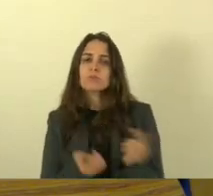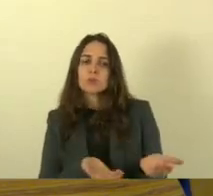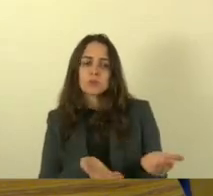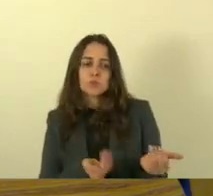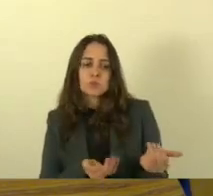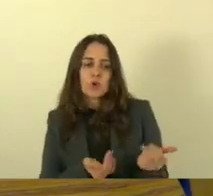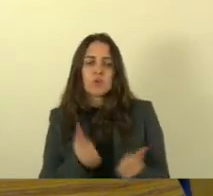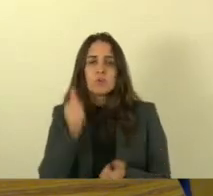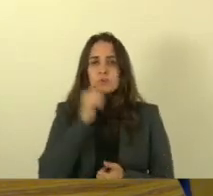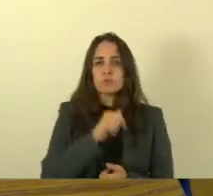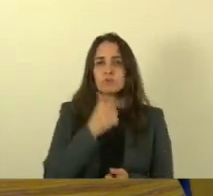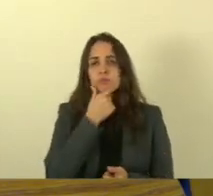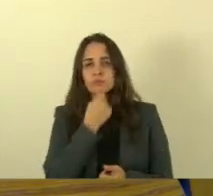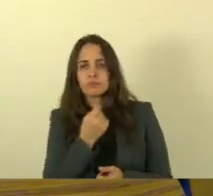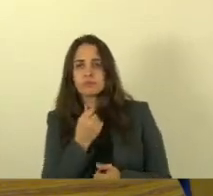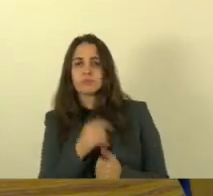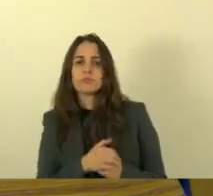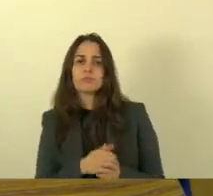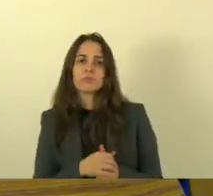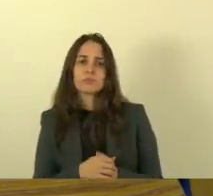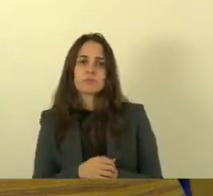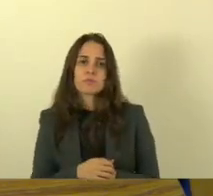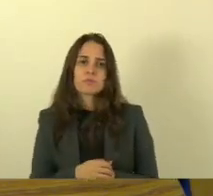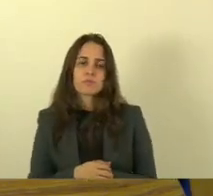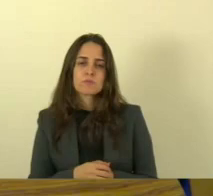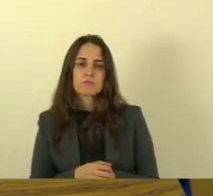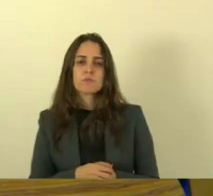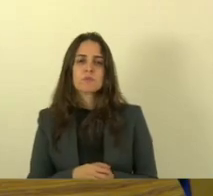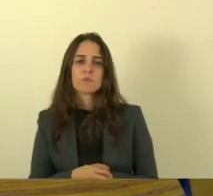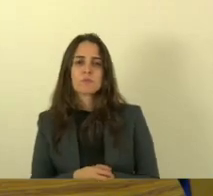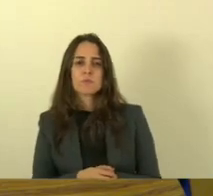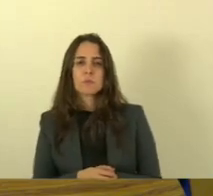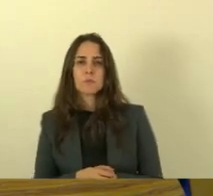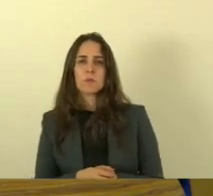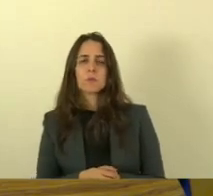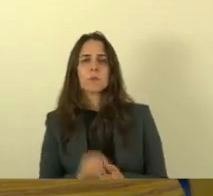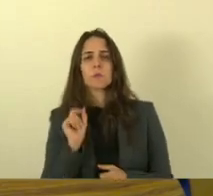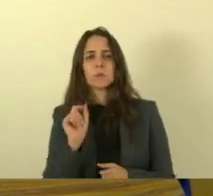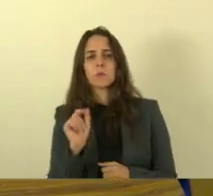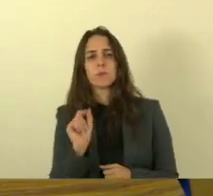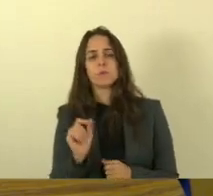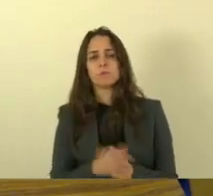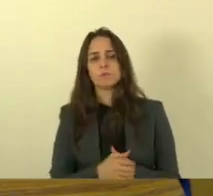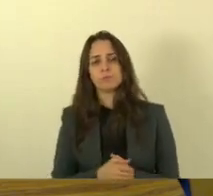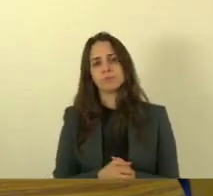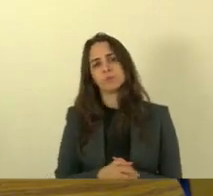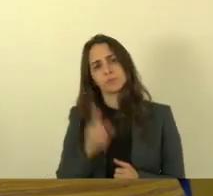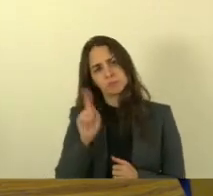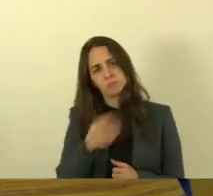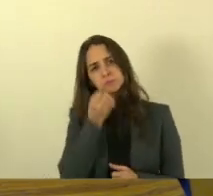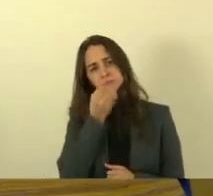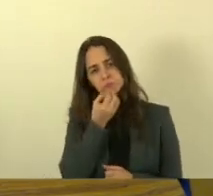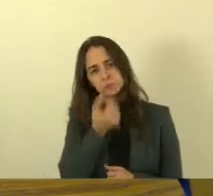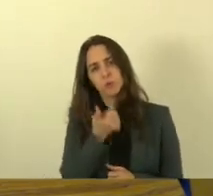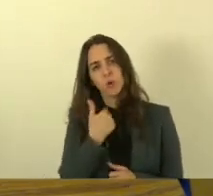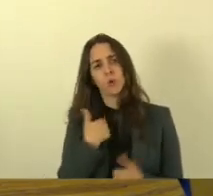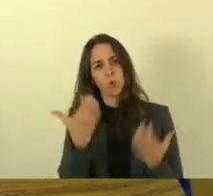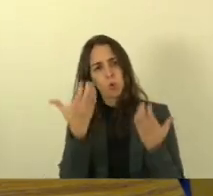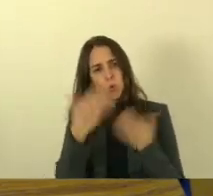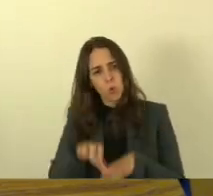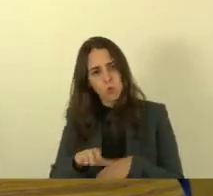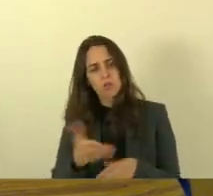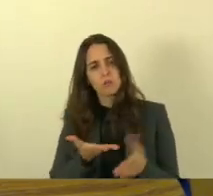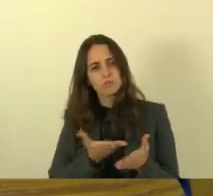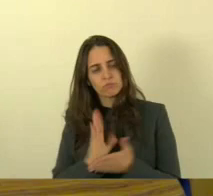homens e mulheres isso aí é uma é de qualidade é concursado